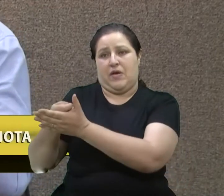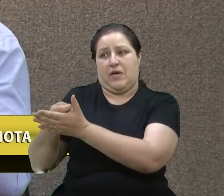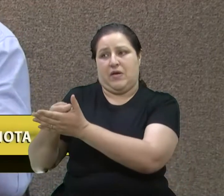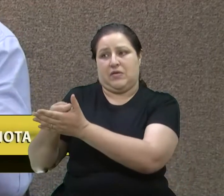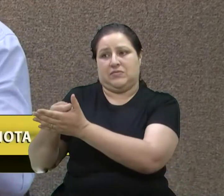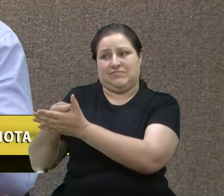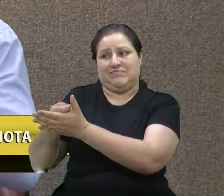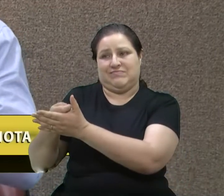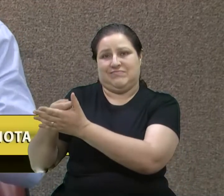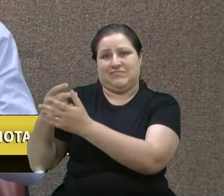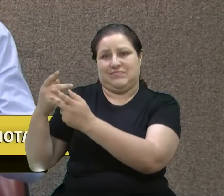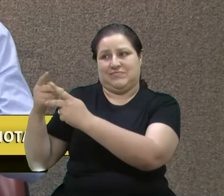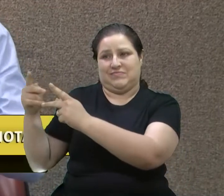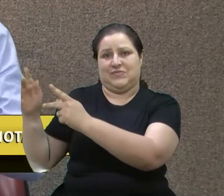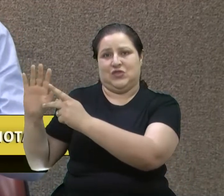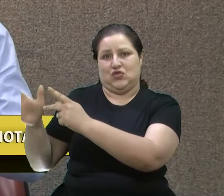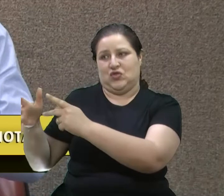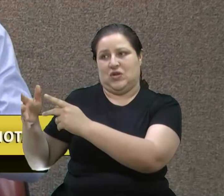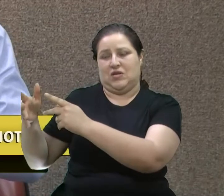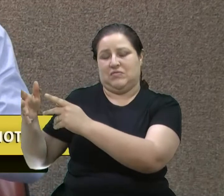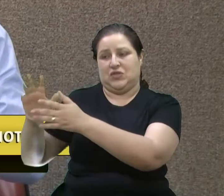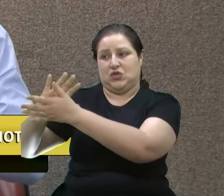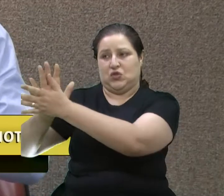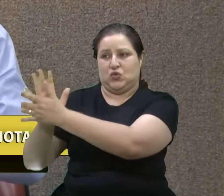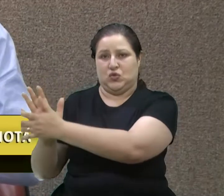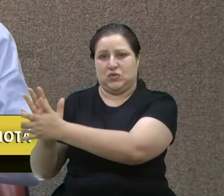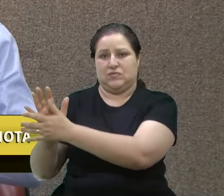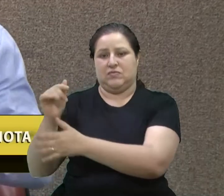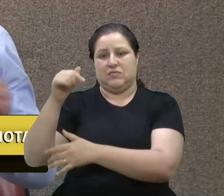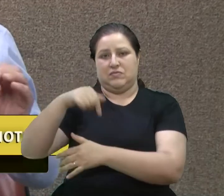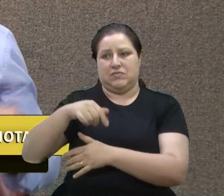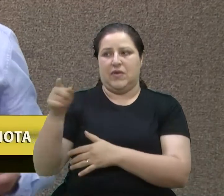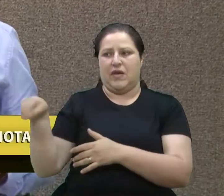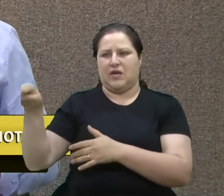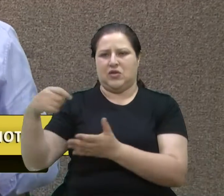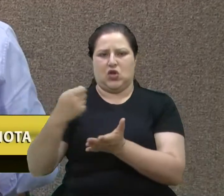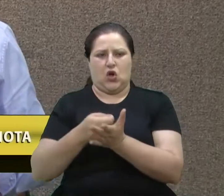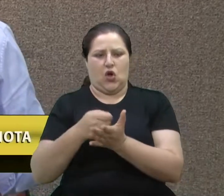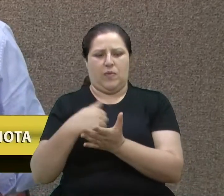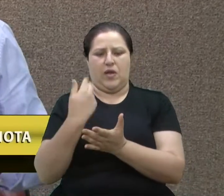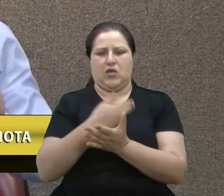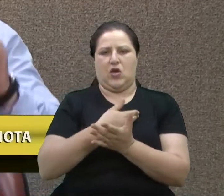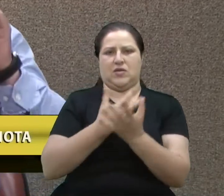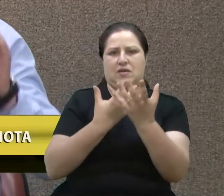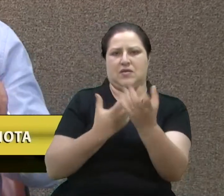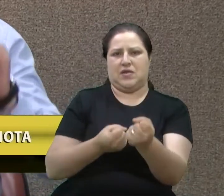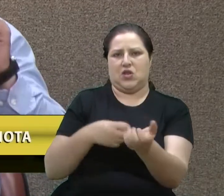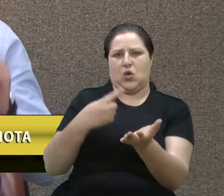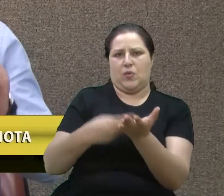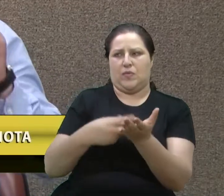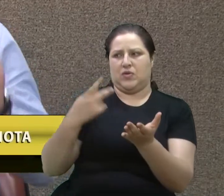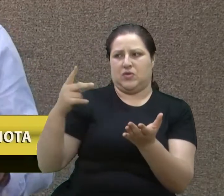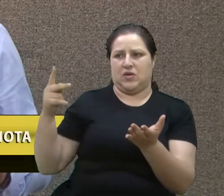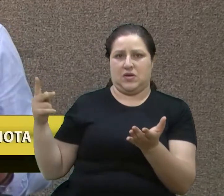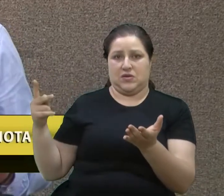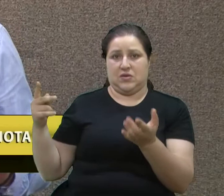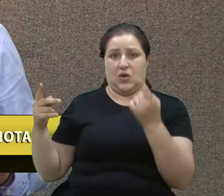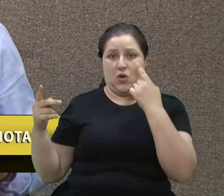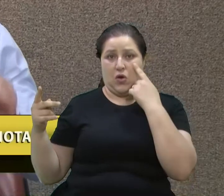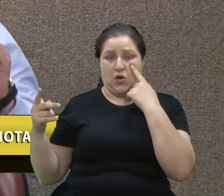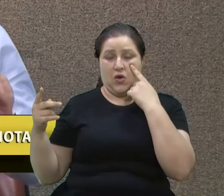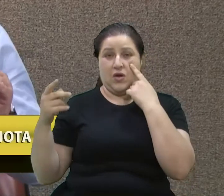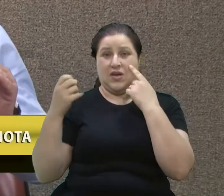nós simplesmente assuma o compromisso deles. Eu digo só o seguinte, se não fosse o agronegócio,